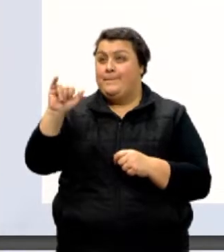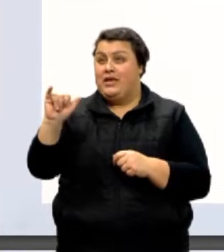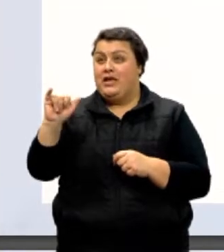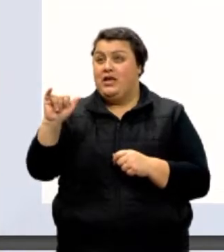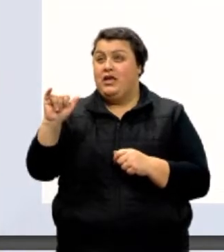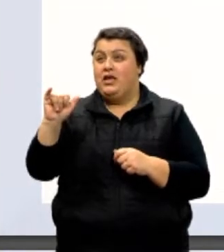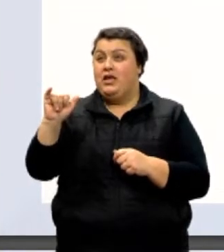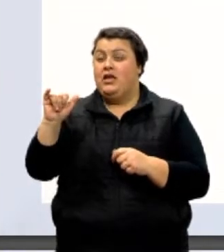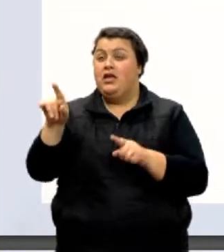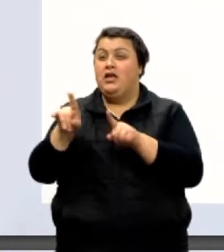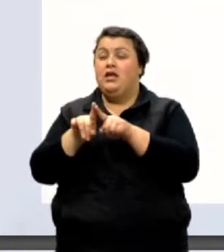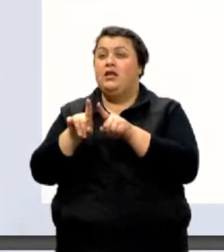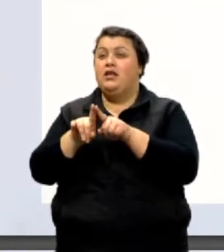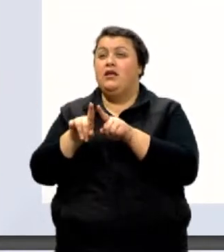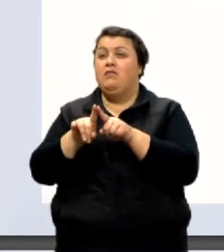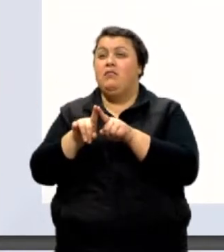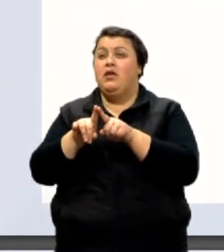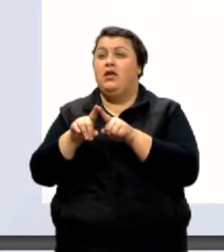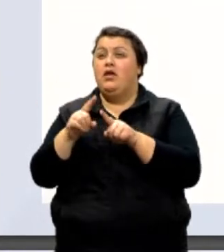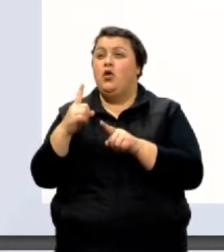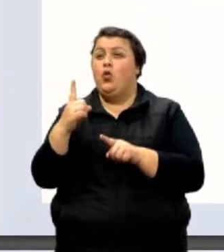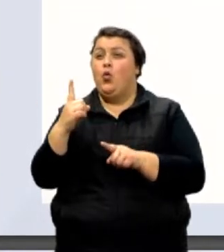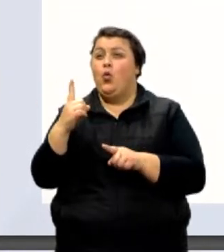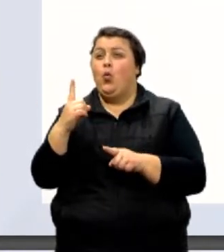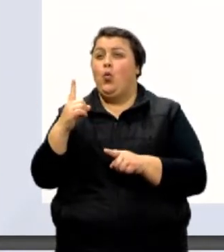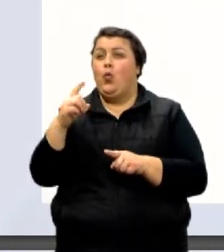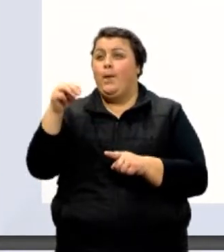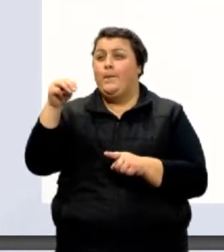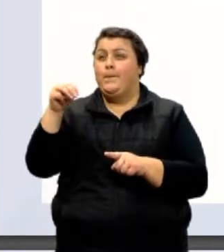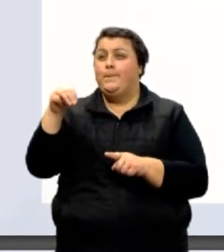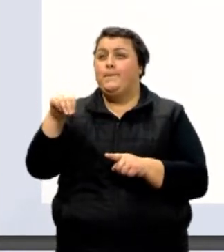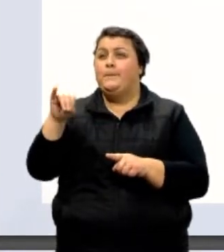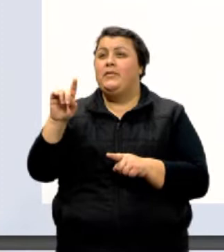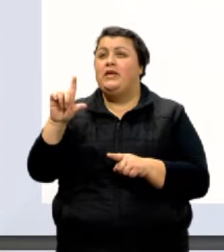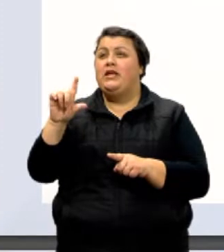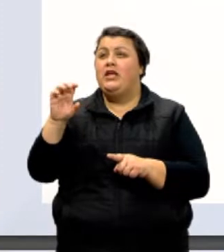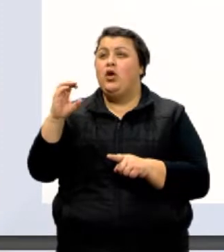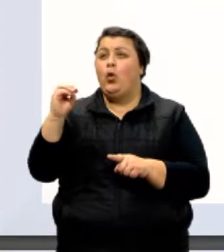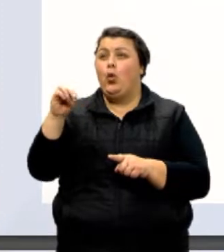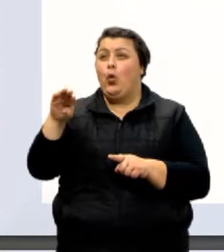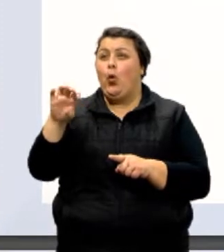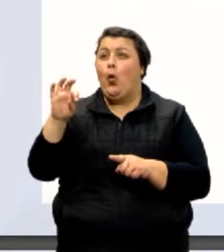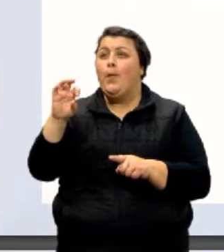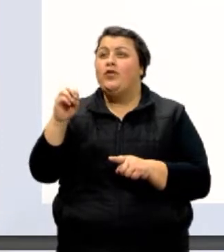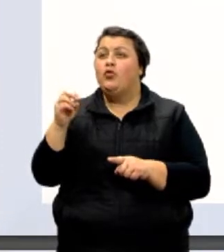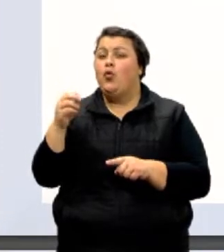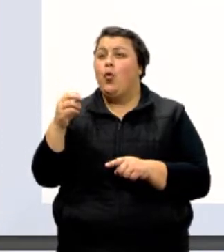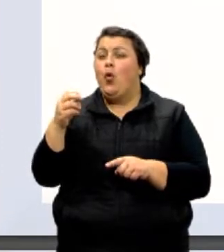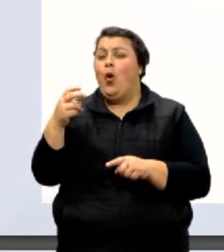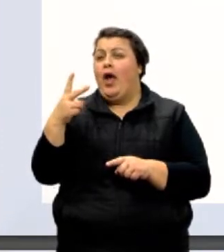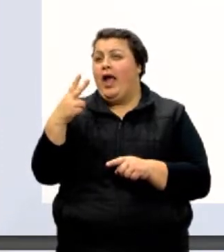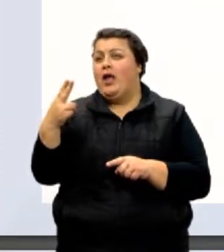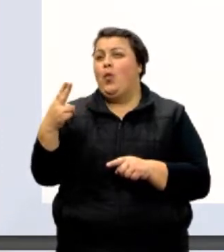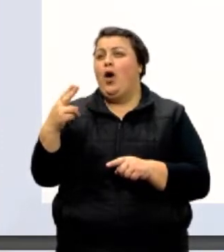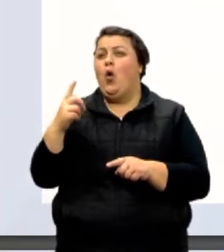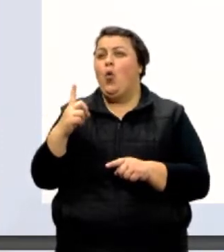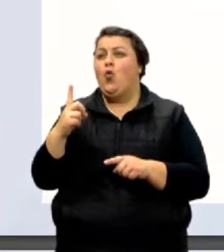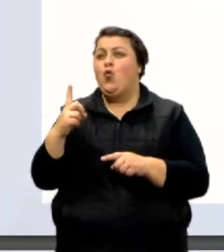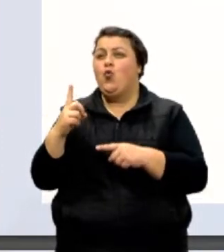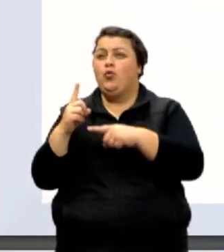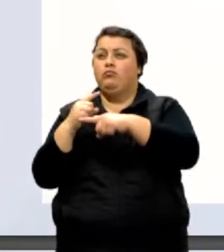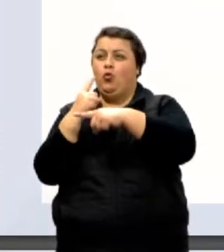micrômetro. E o exercício diz que um micrômetro vale um milionésimo de metro. Lembra? Milionésimo,